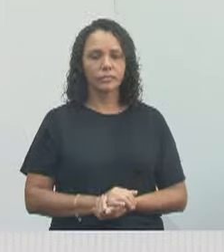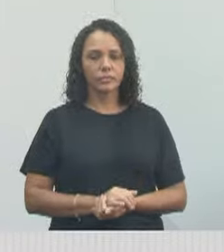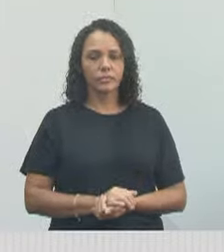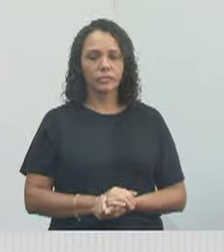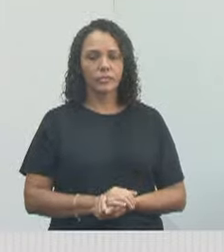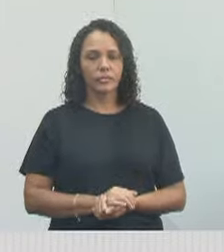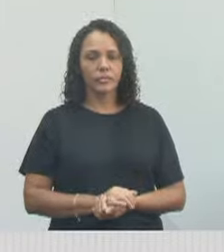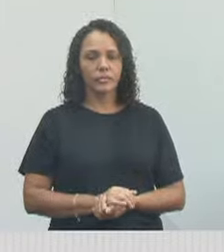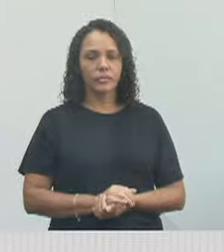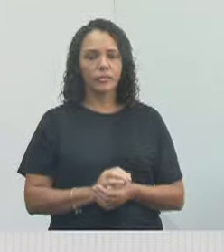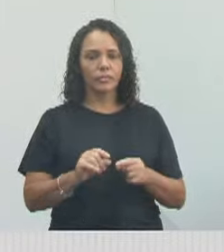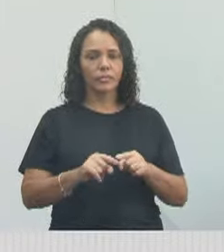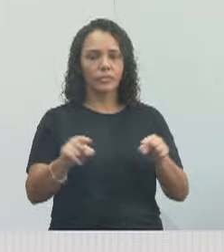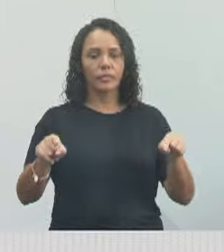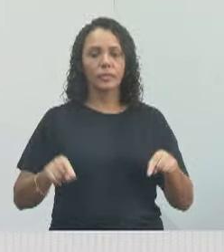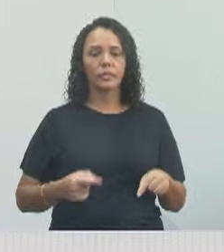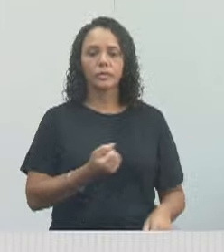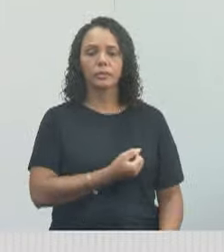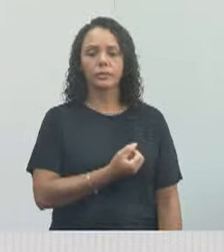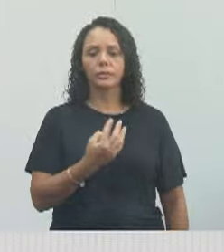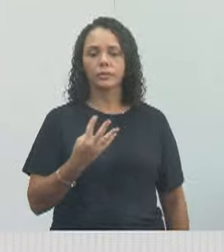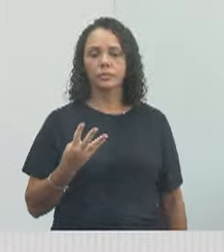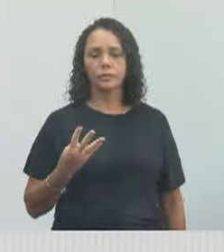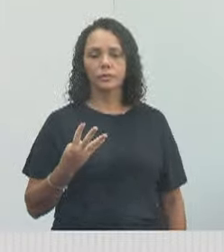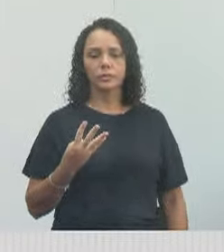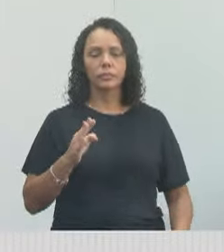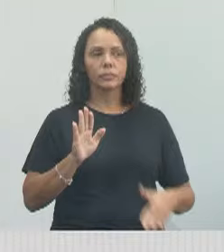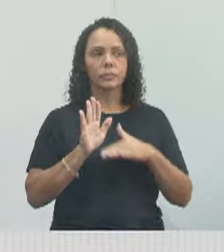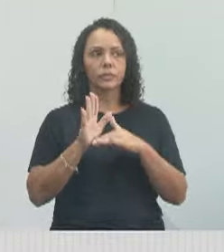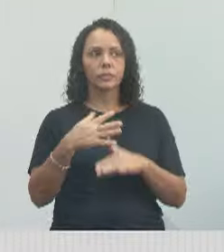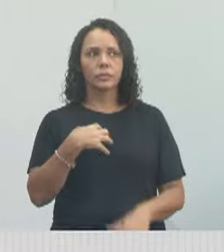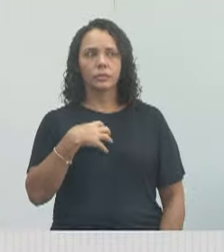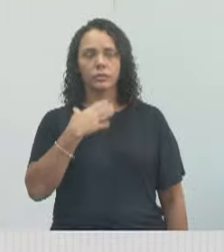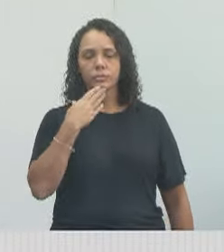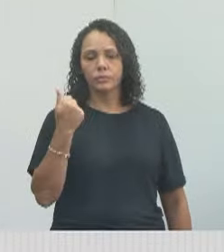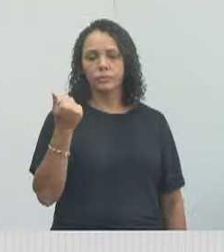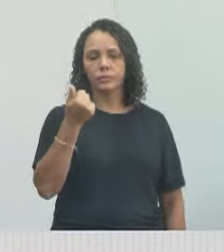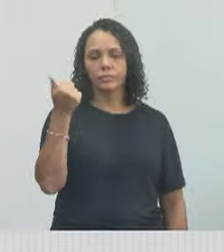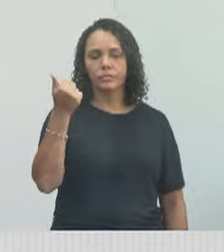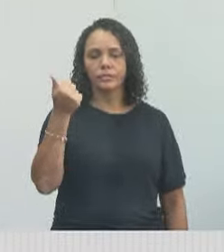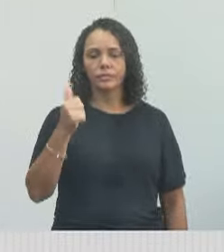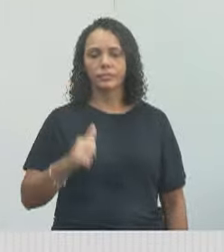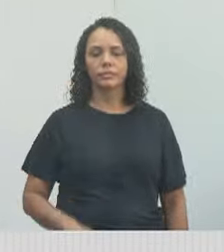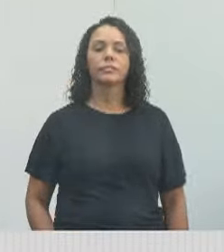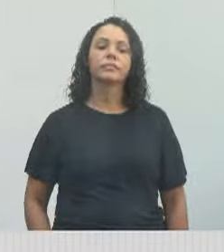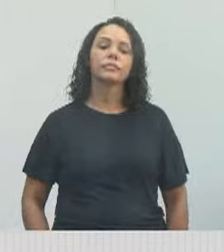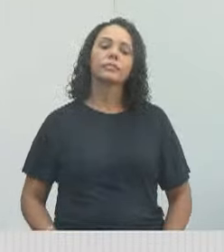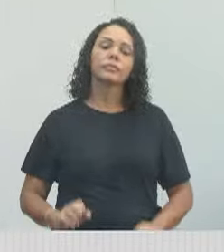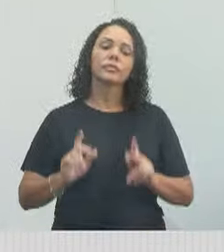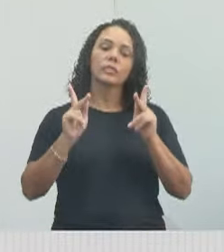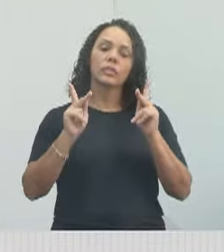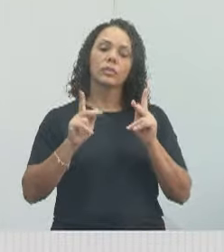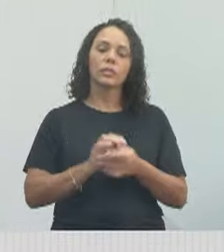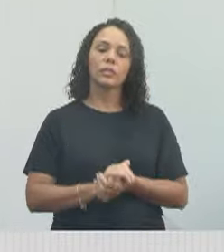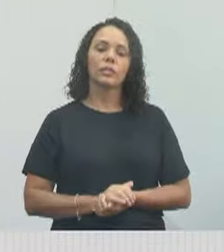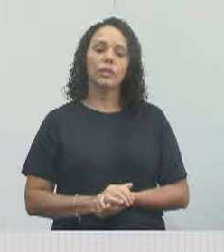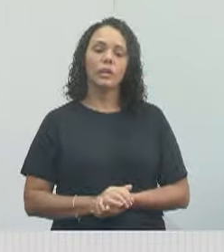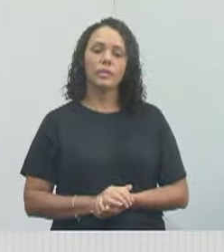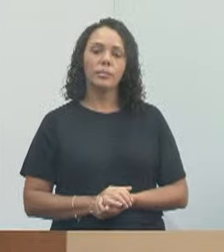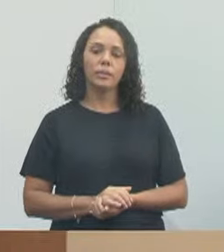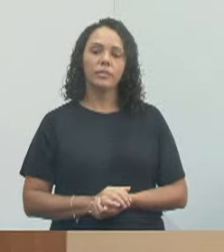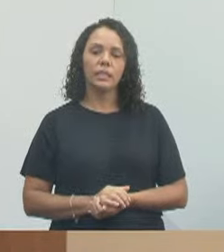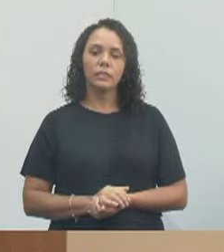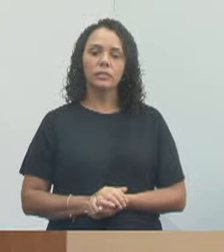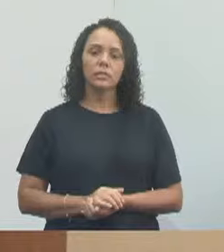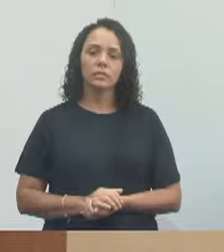aqui no nosso gabinete, o gabinete 4, para atendê-lo da melhor forma possível, ok? Pode